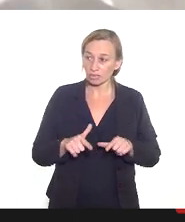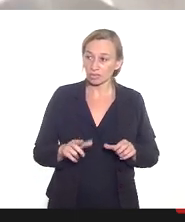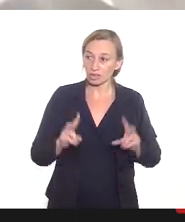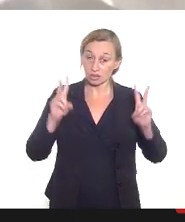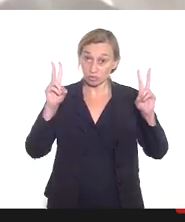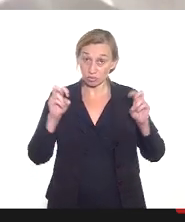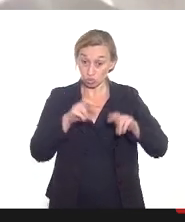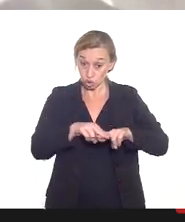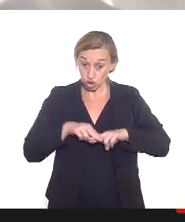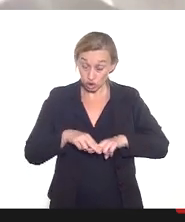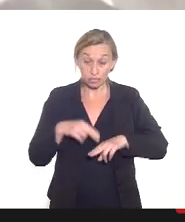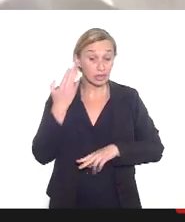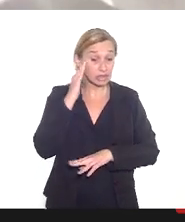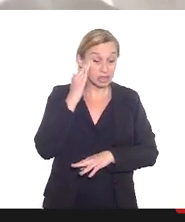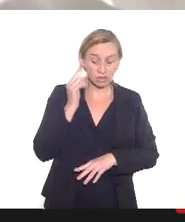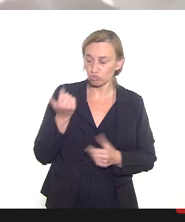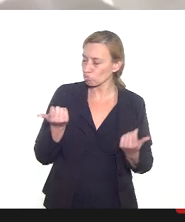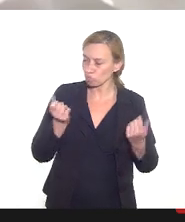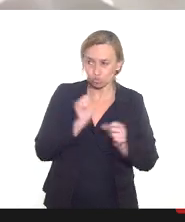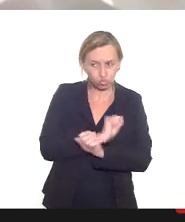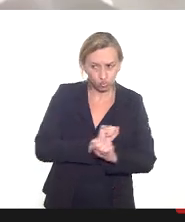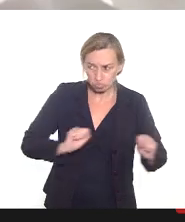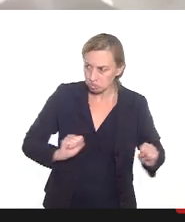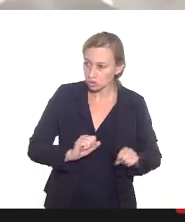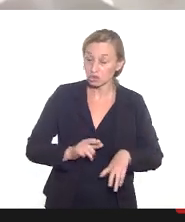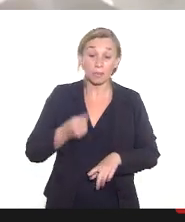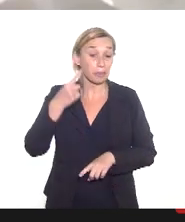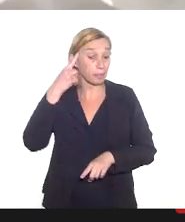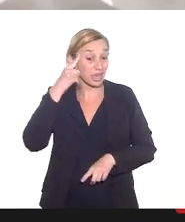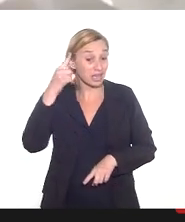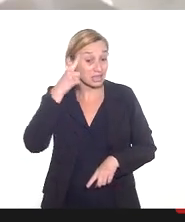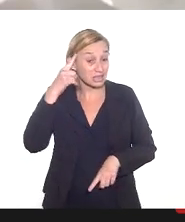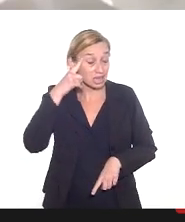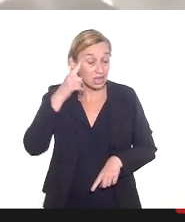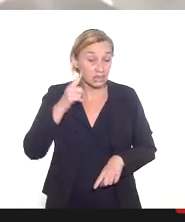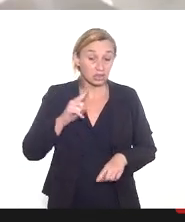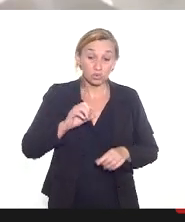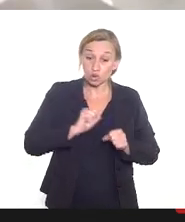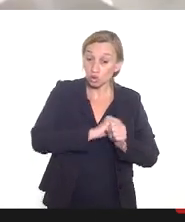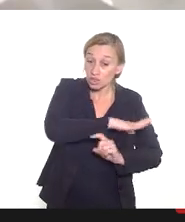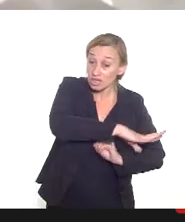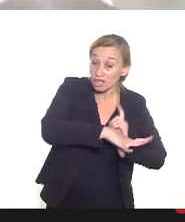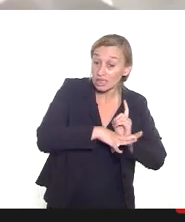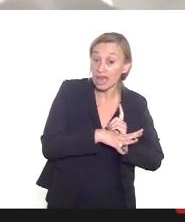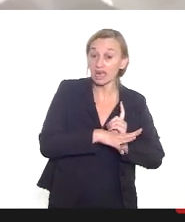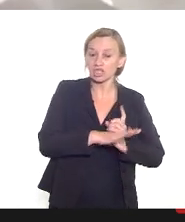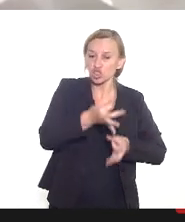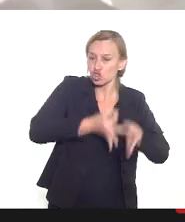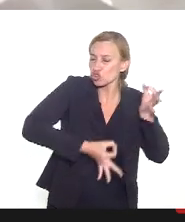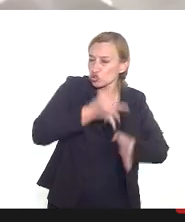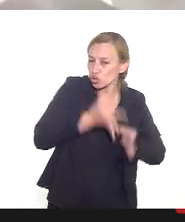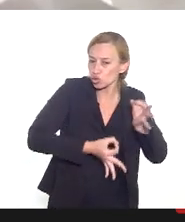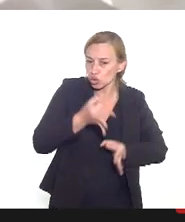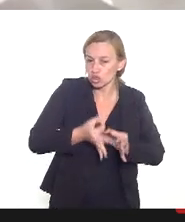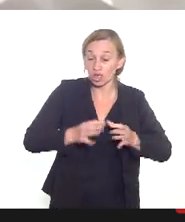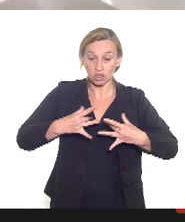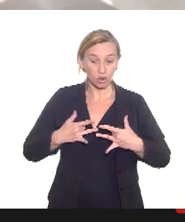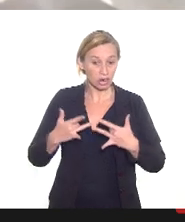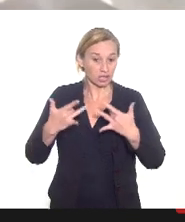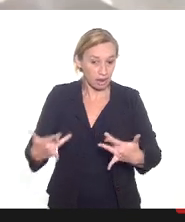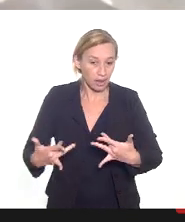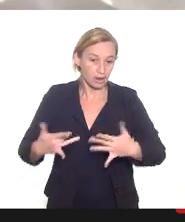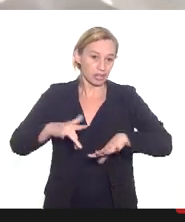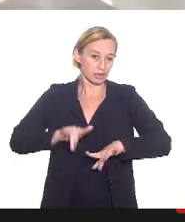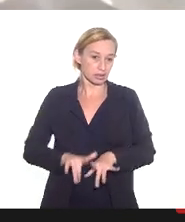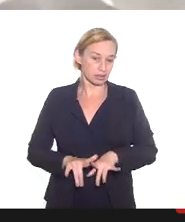porque entendemos que não é possível pensar numa sociedade justa solidária